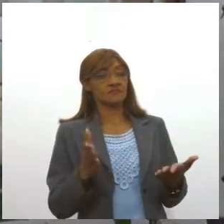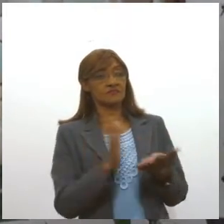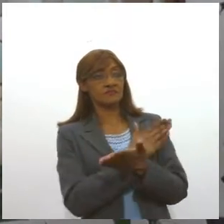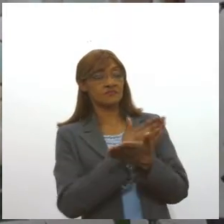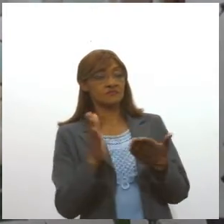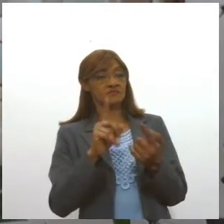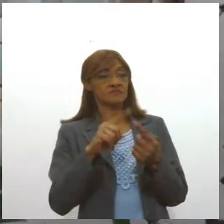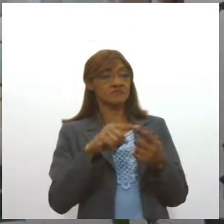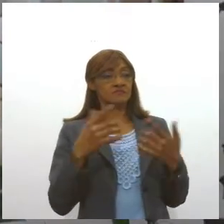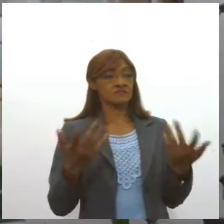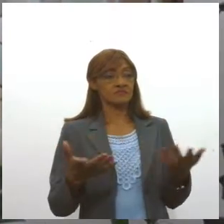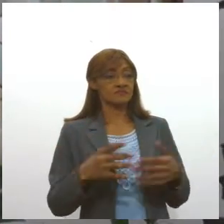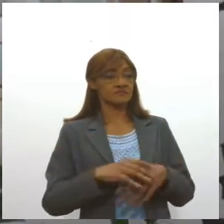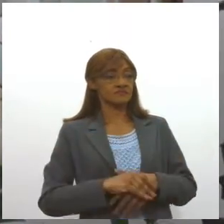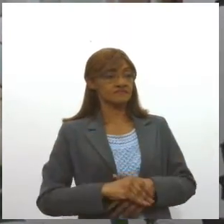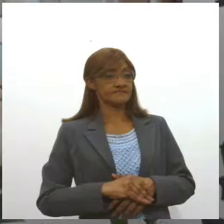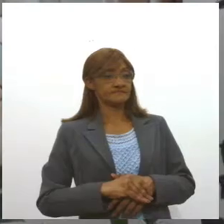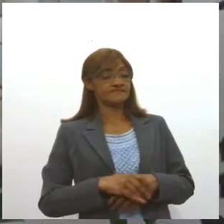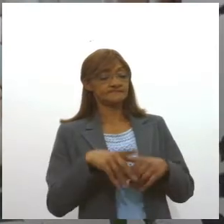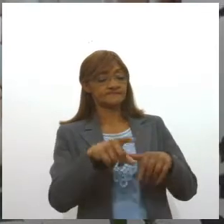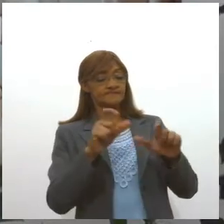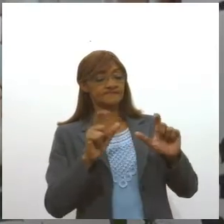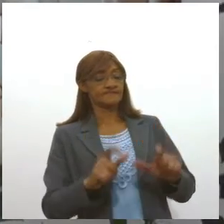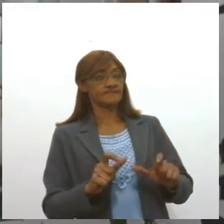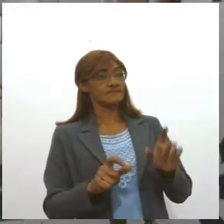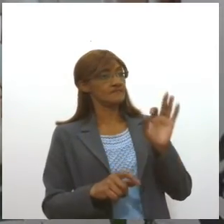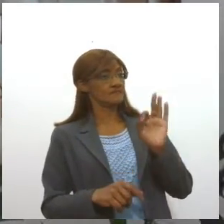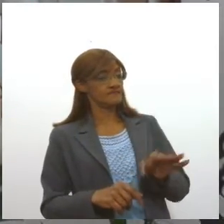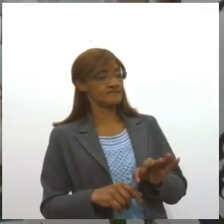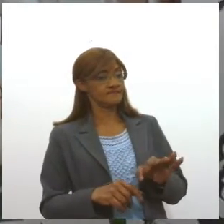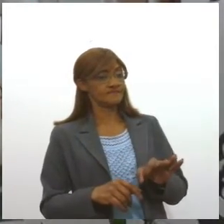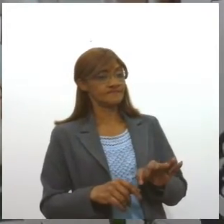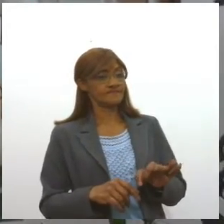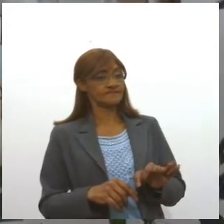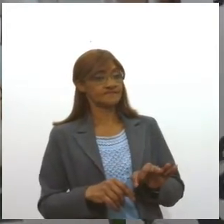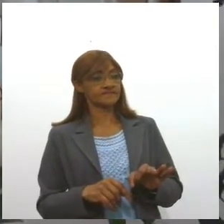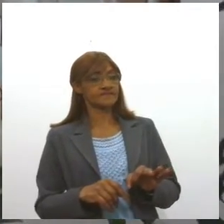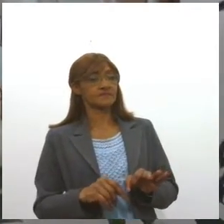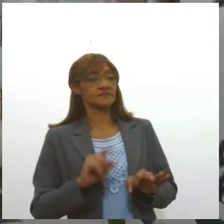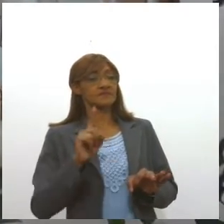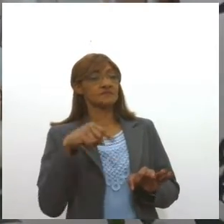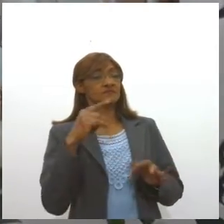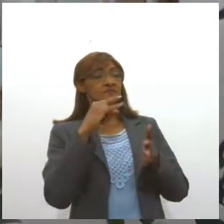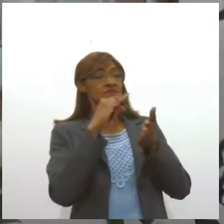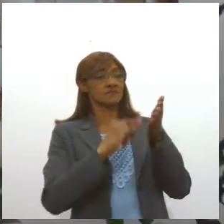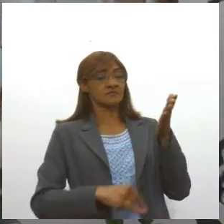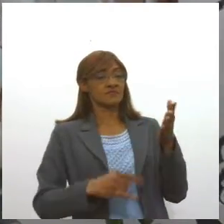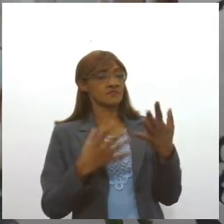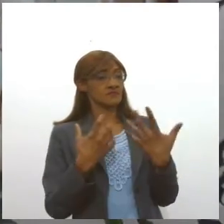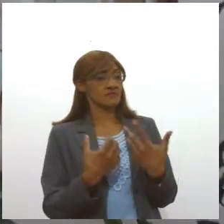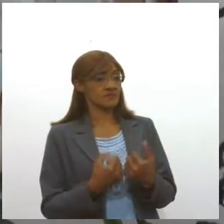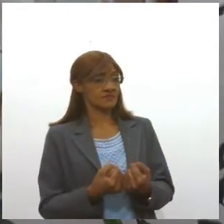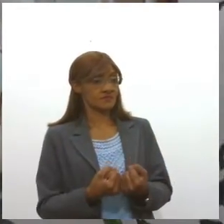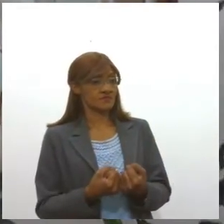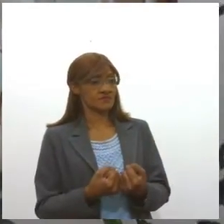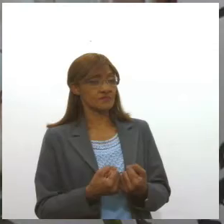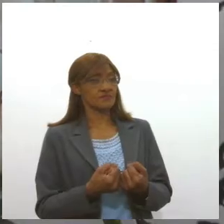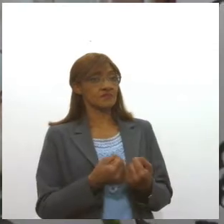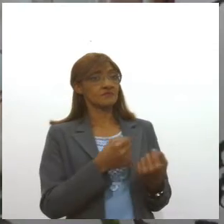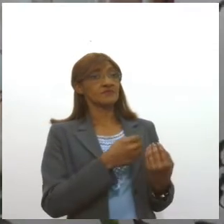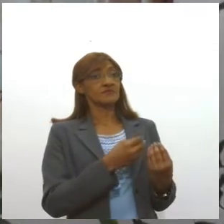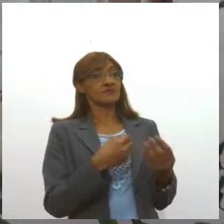reaprovado aquele projeto, naquele local. Bom, de posse desse documento, sendo aprovado, que acontece? Ele vai para Adema para